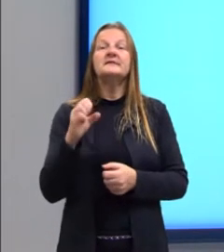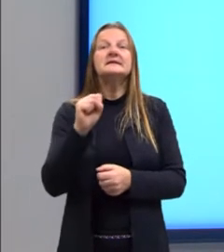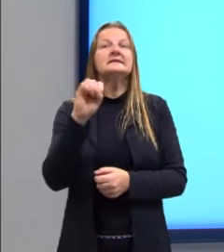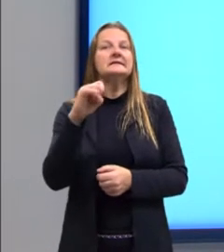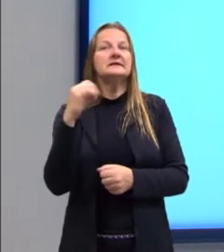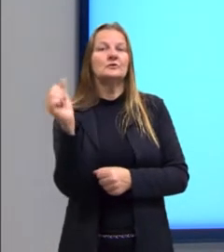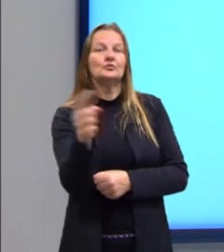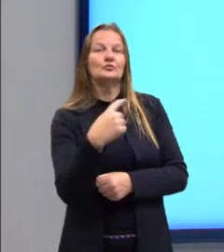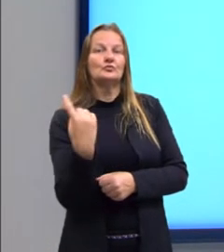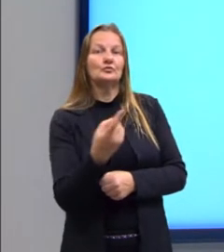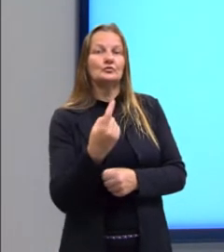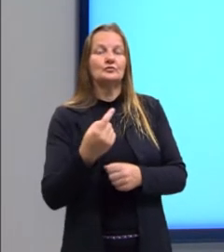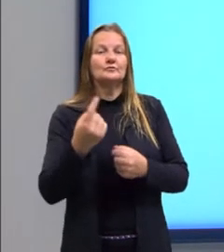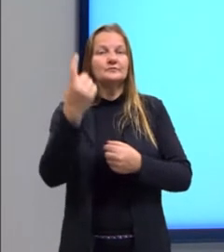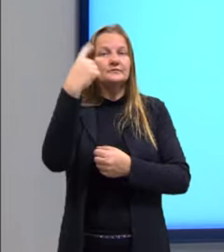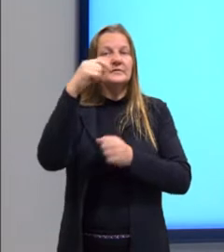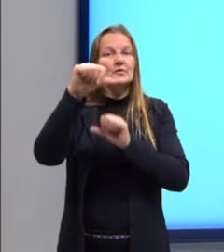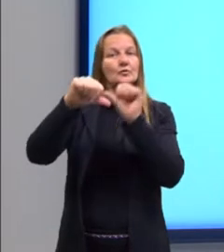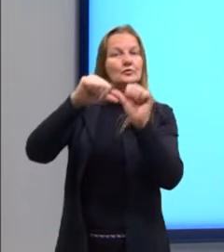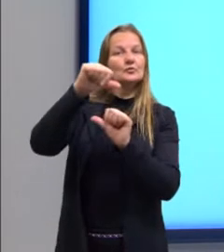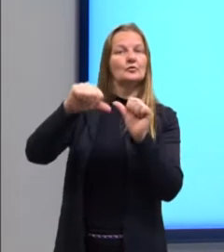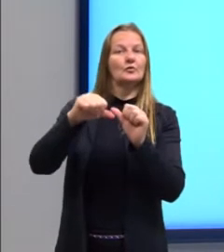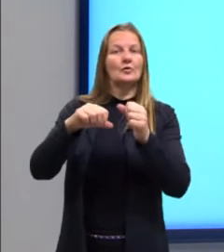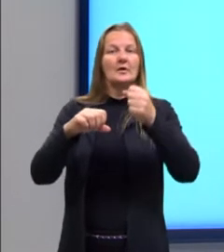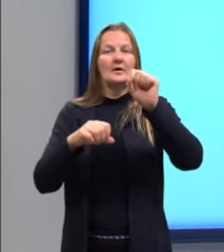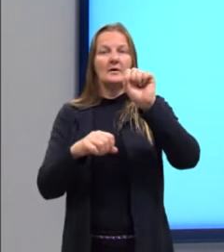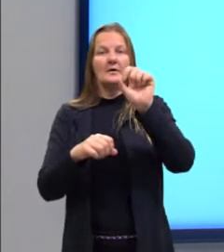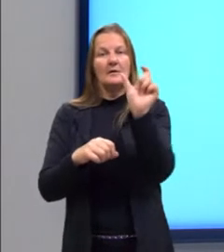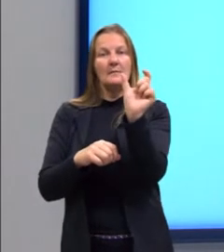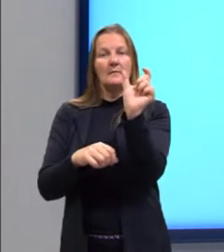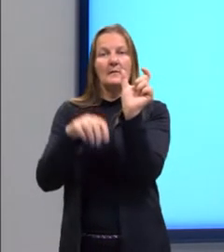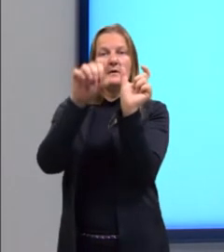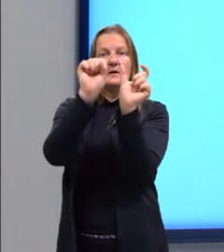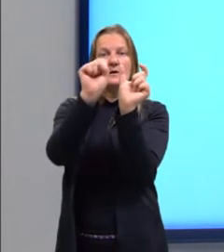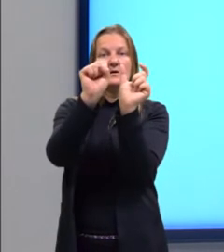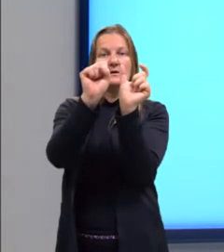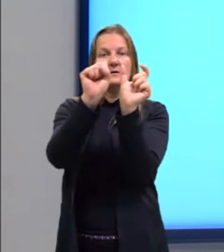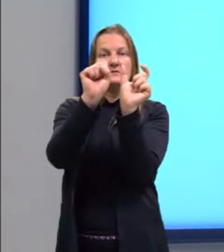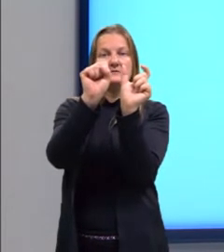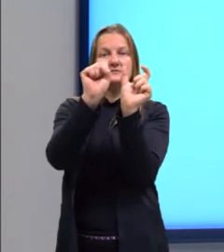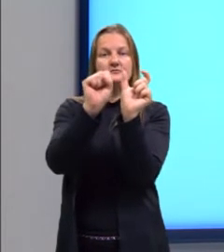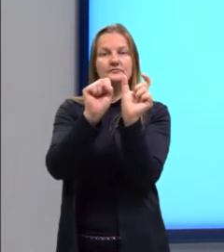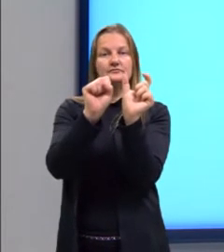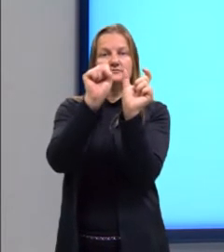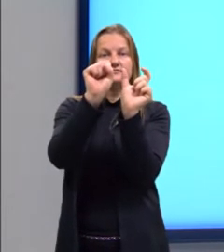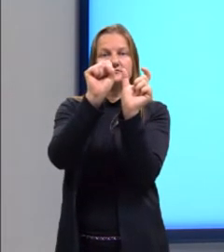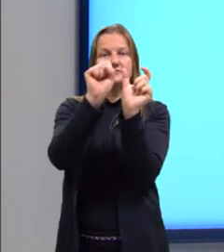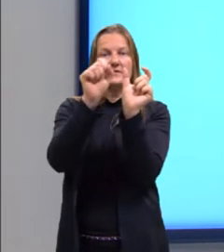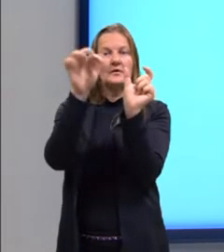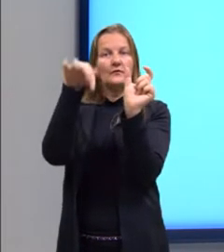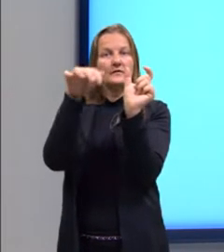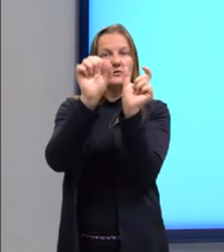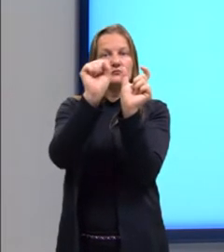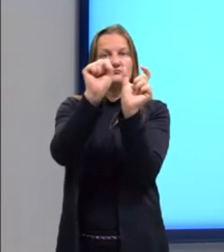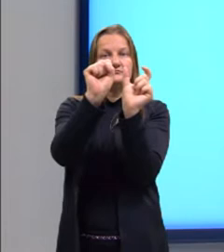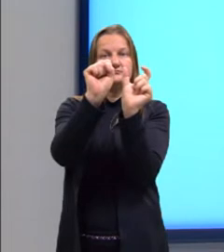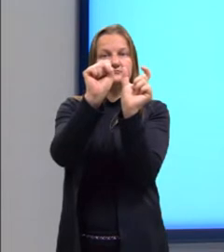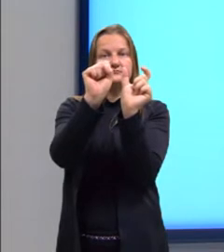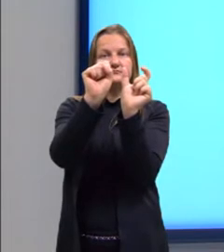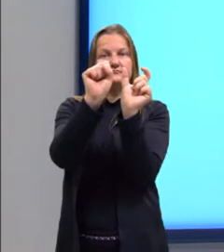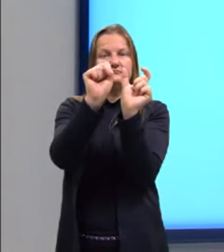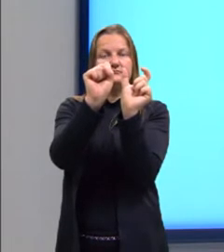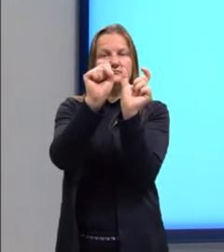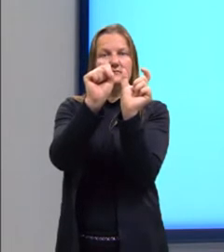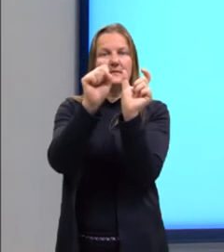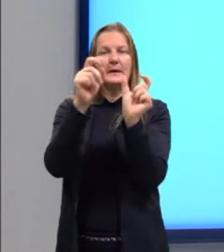transformar no imperativo, nós vamos tirar o S do tu, da desinência final ali, e aí nós teramos